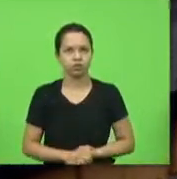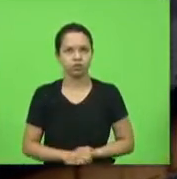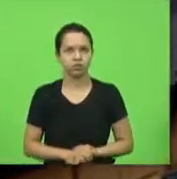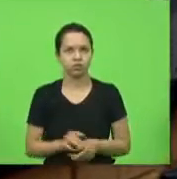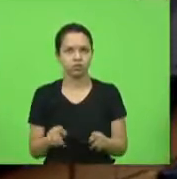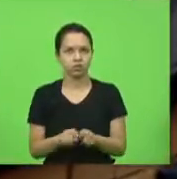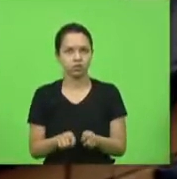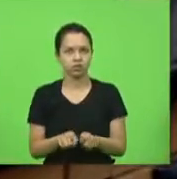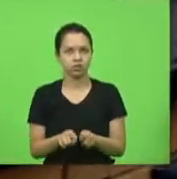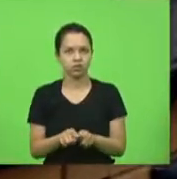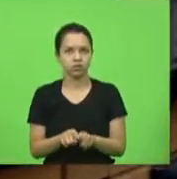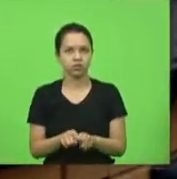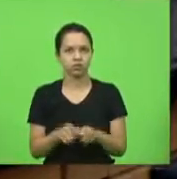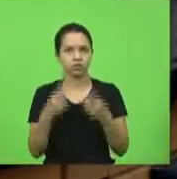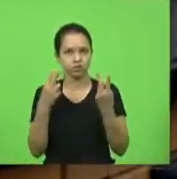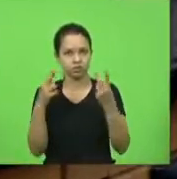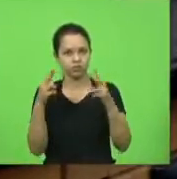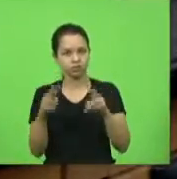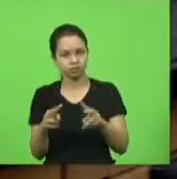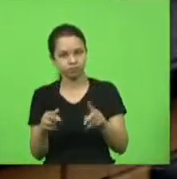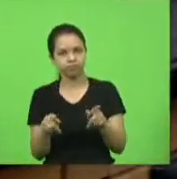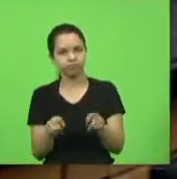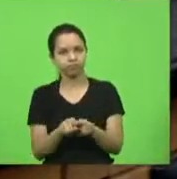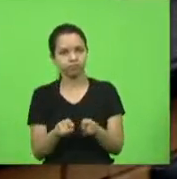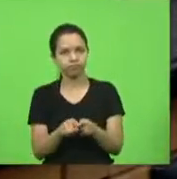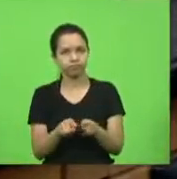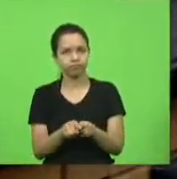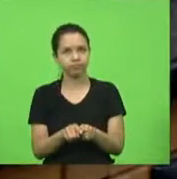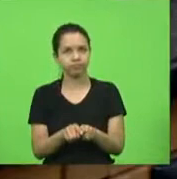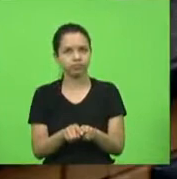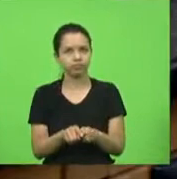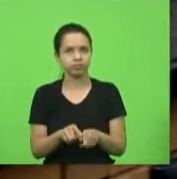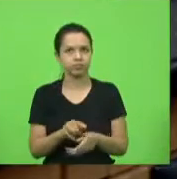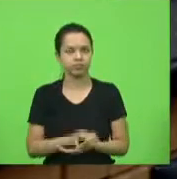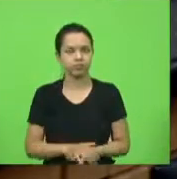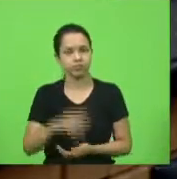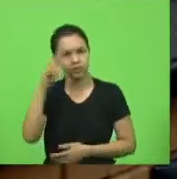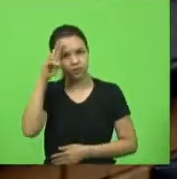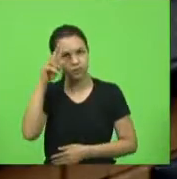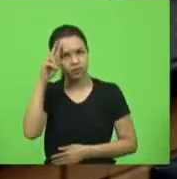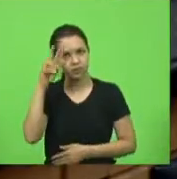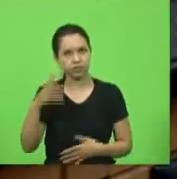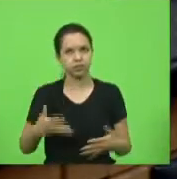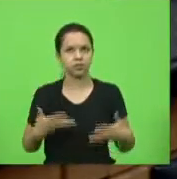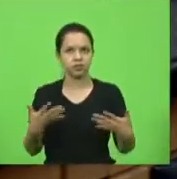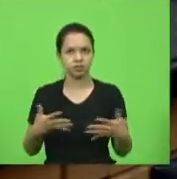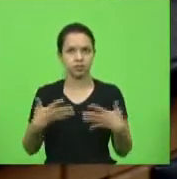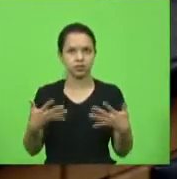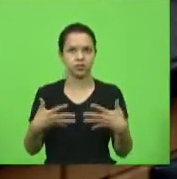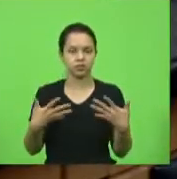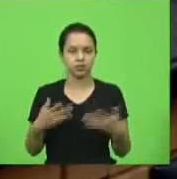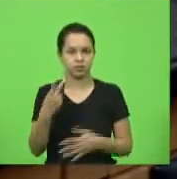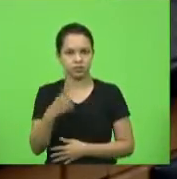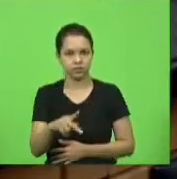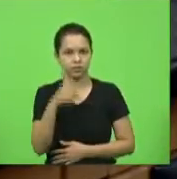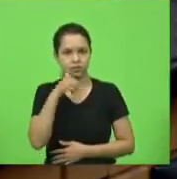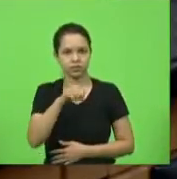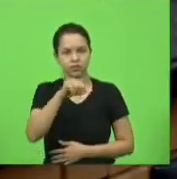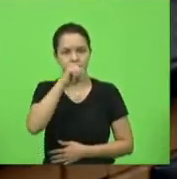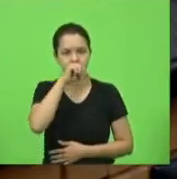também olhando para a Vossa Excelência, me vem aquela lembrança alegre, festiva, querida da sua mãe,